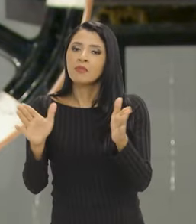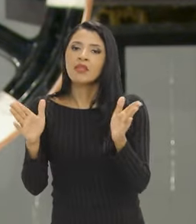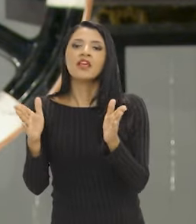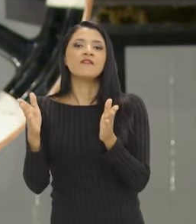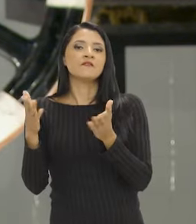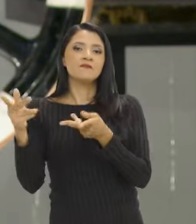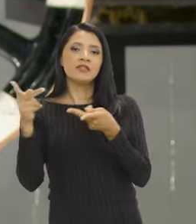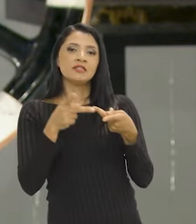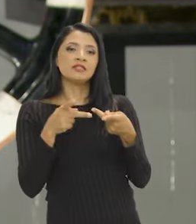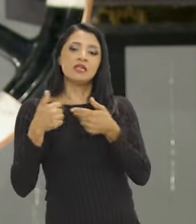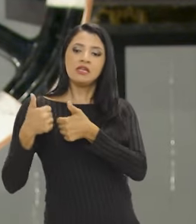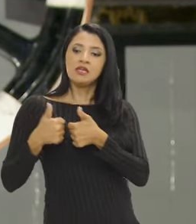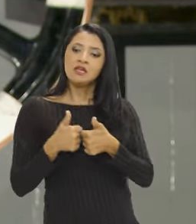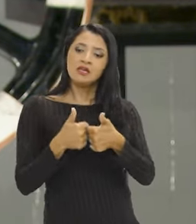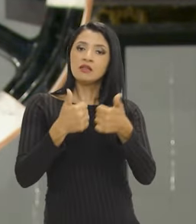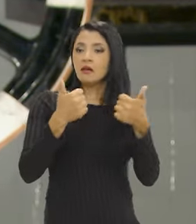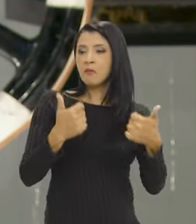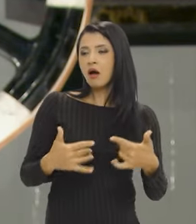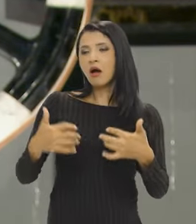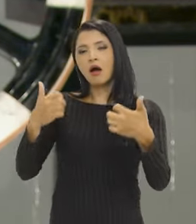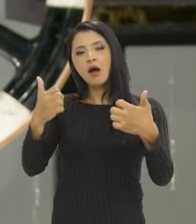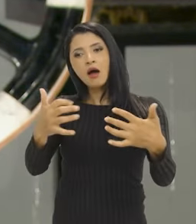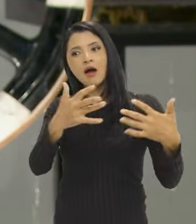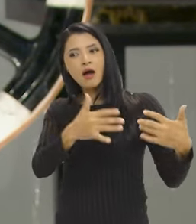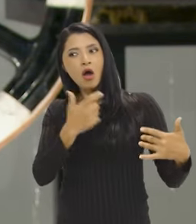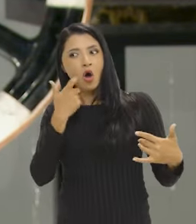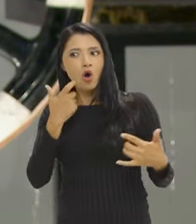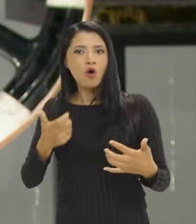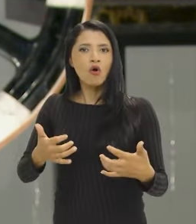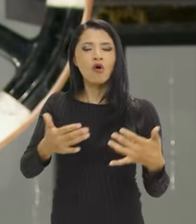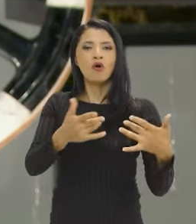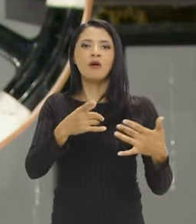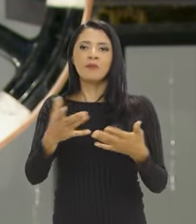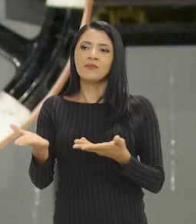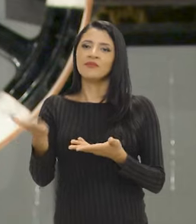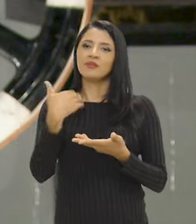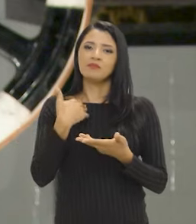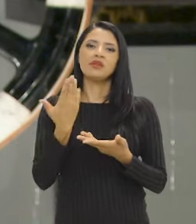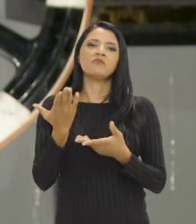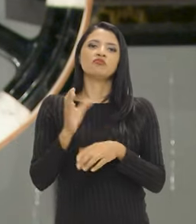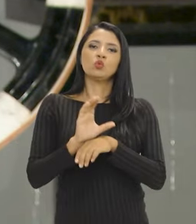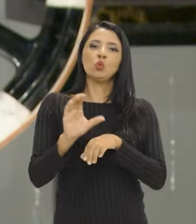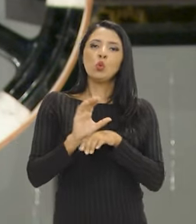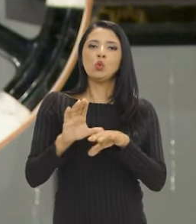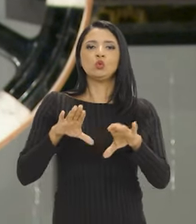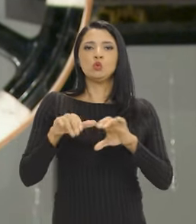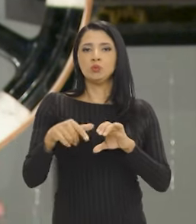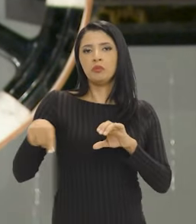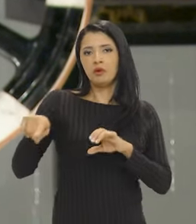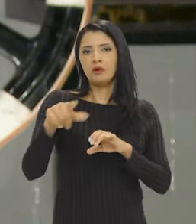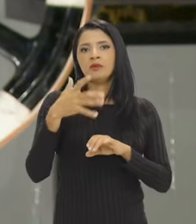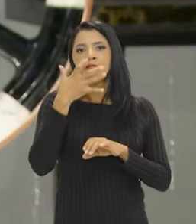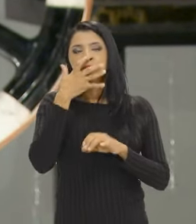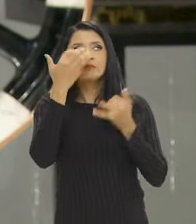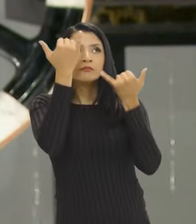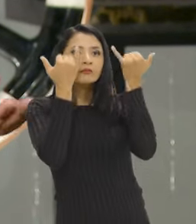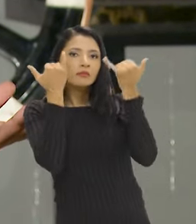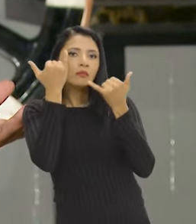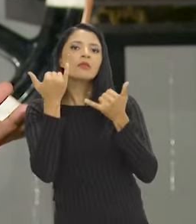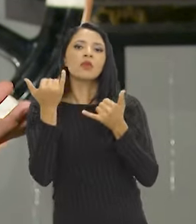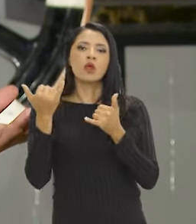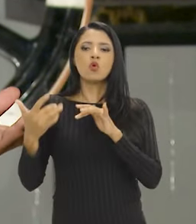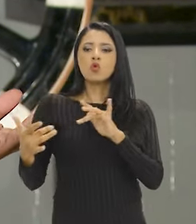visitas, guiadas, para receber, para um processo de formação. E assim, lida com as crianças.